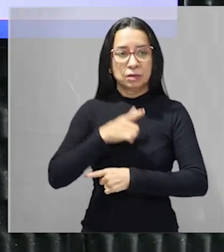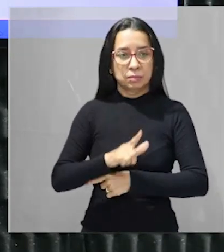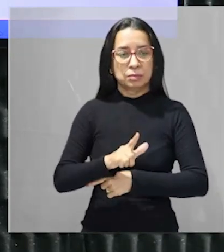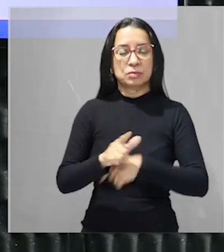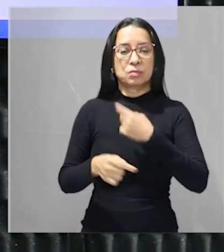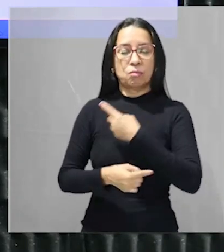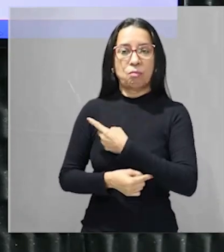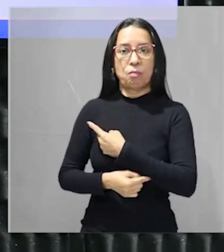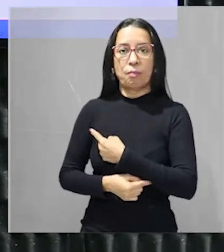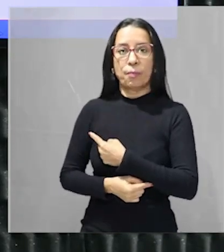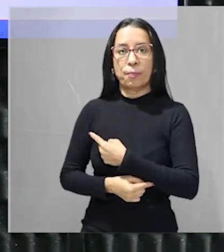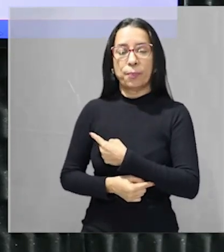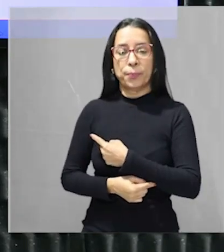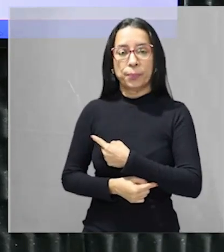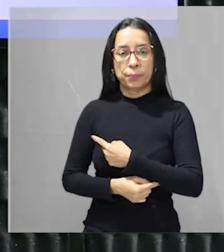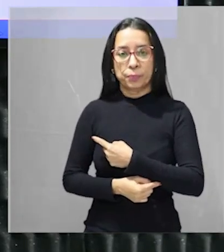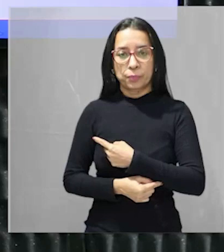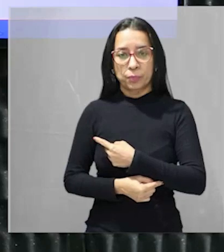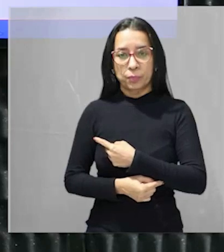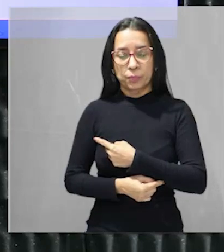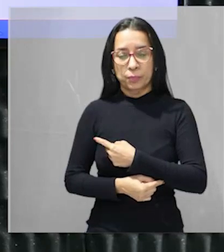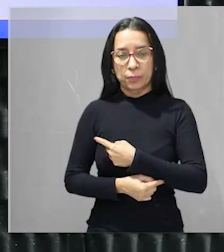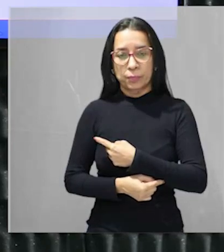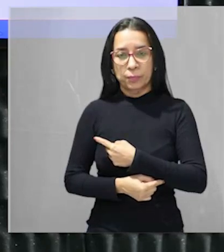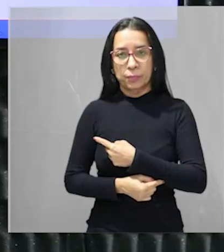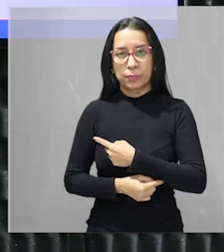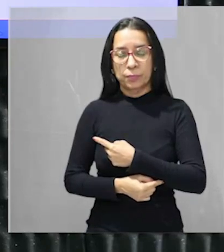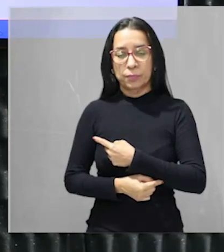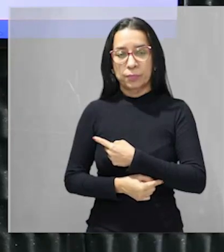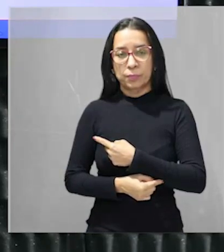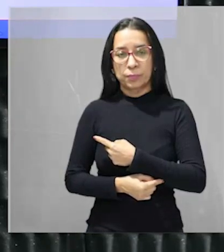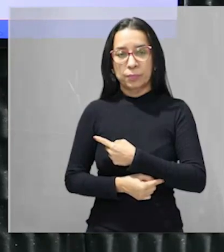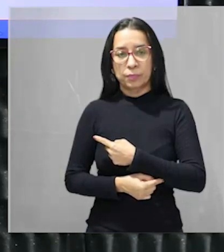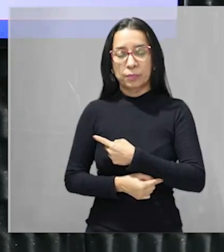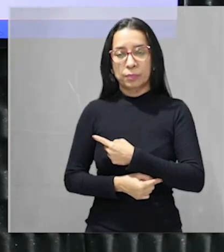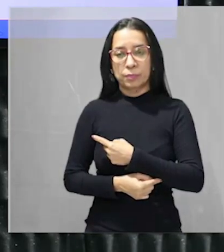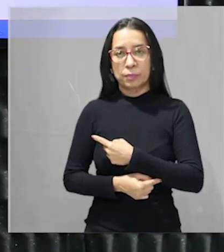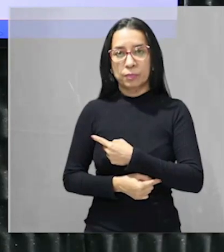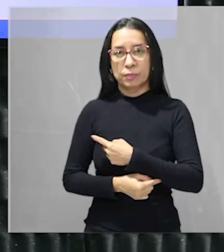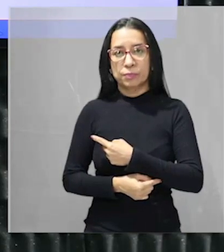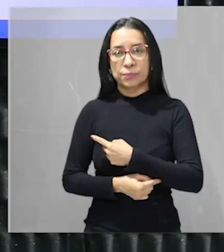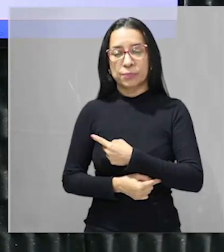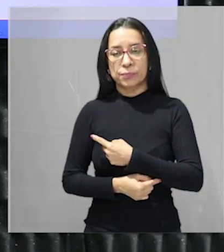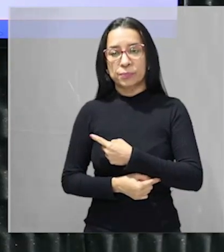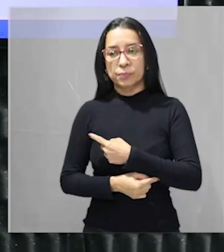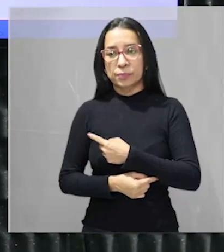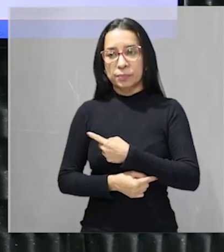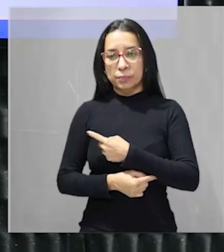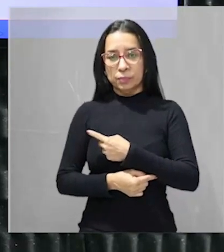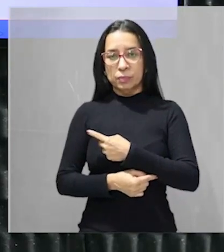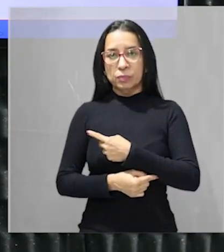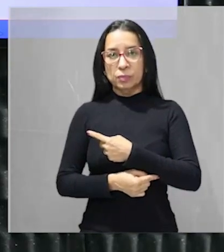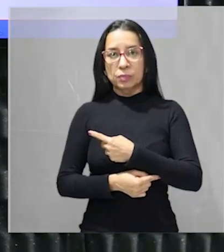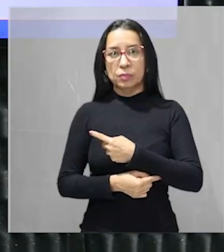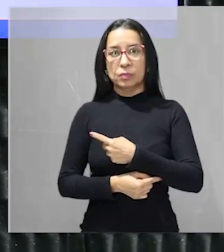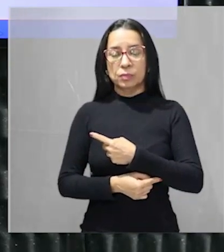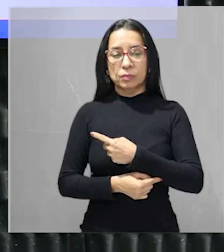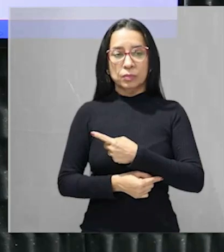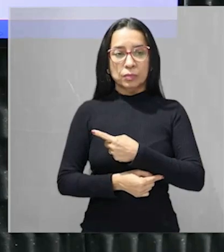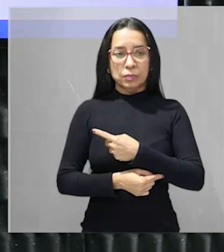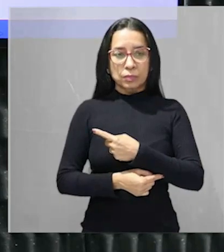característica que eu vou encontrar no texto 2 tá certo que vai ampliar a concepção de